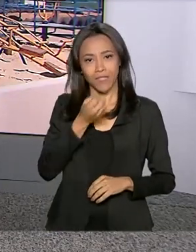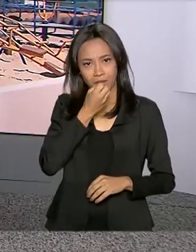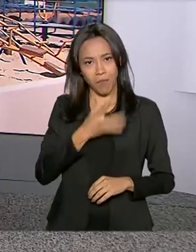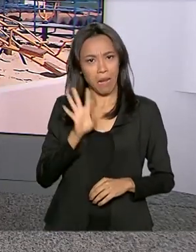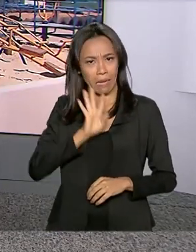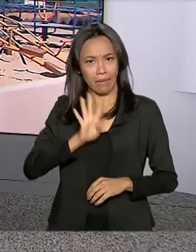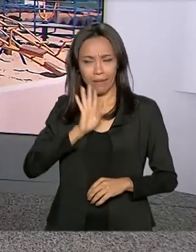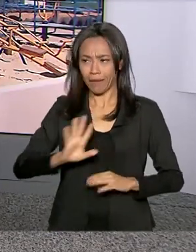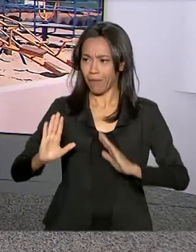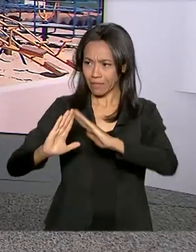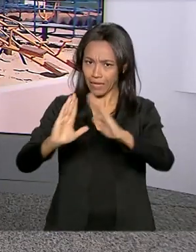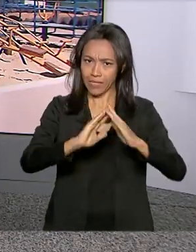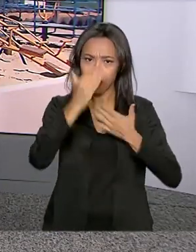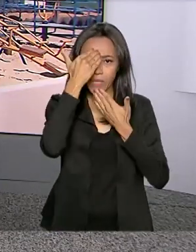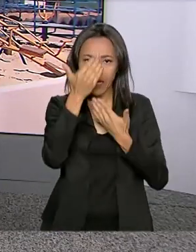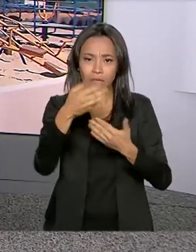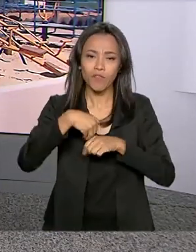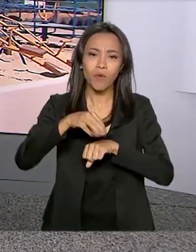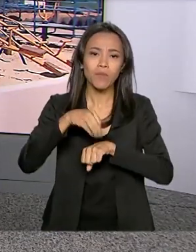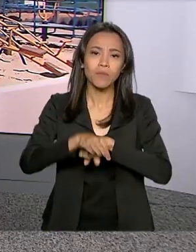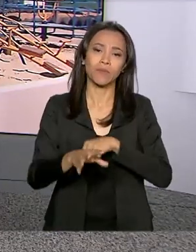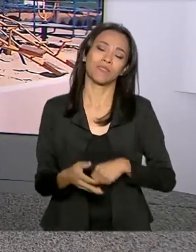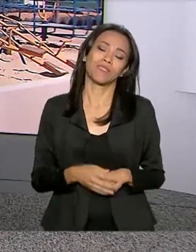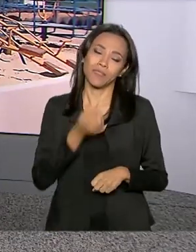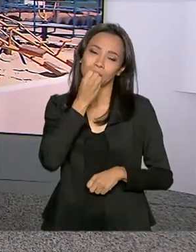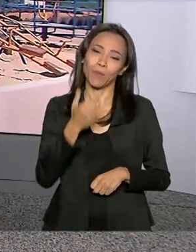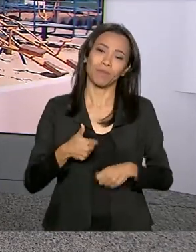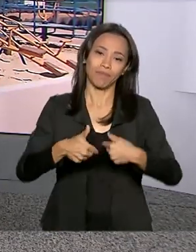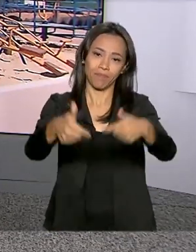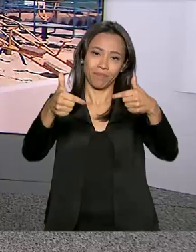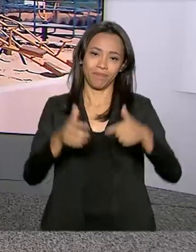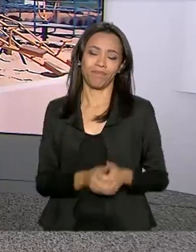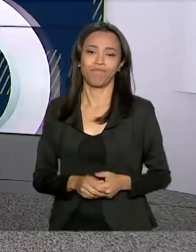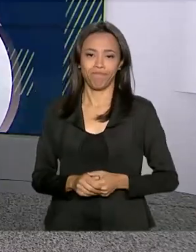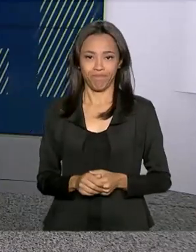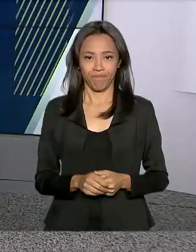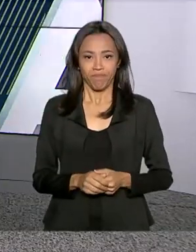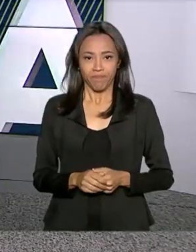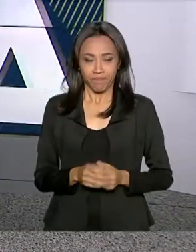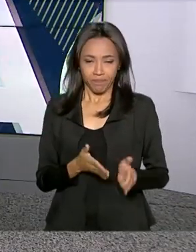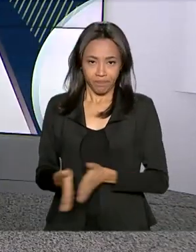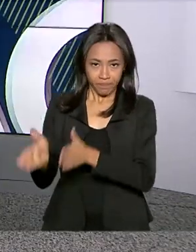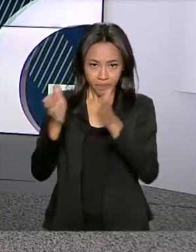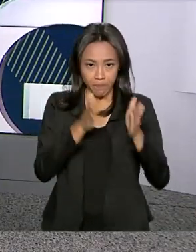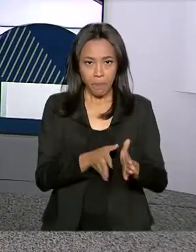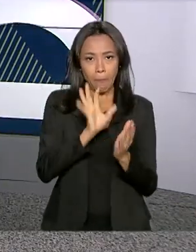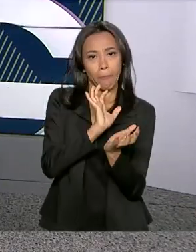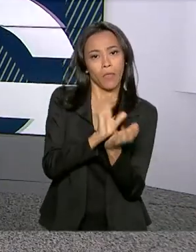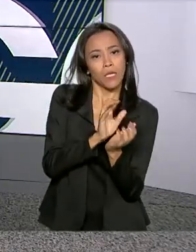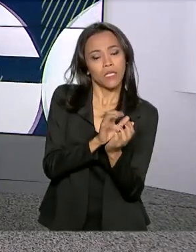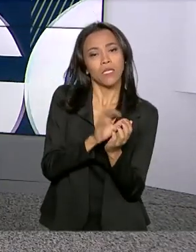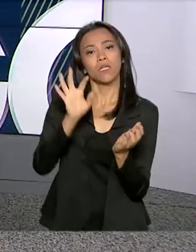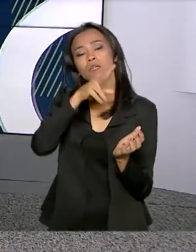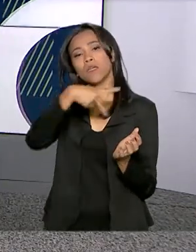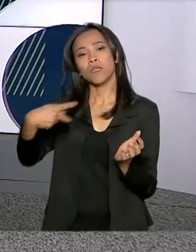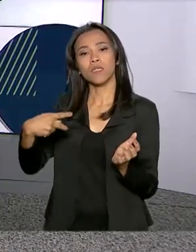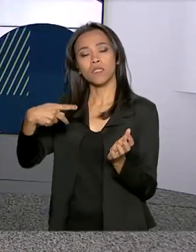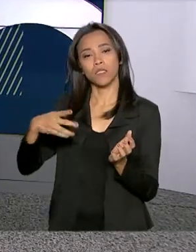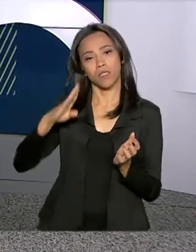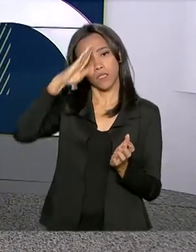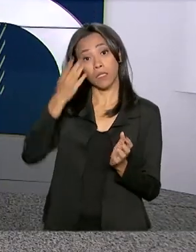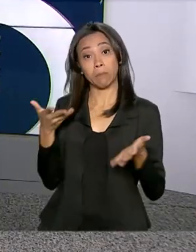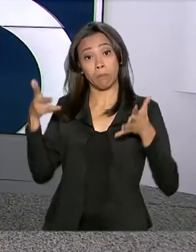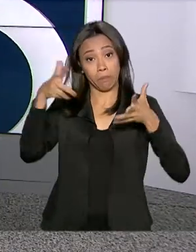aí o residencial. Obrigado pelas informações, Gabriela. Bom trabalho. Em Recife, o presidente participa da reunião da